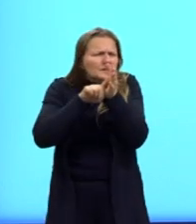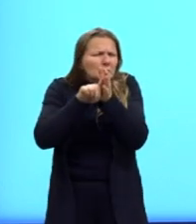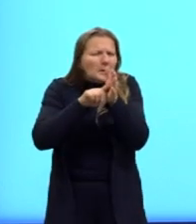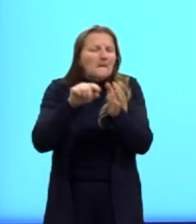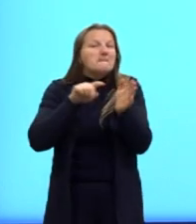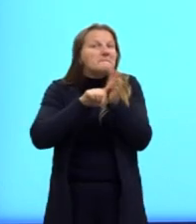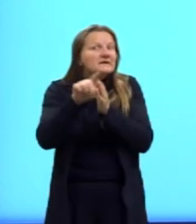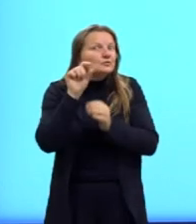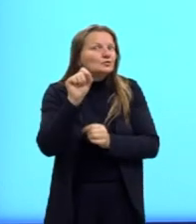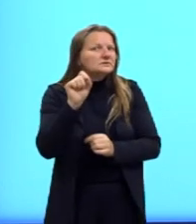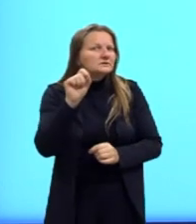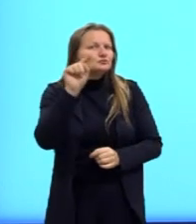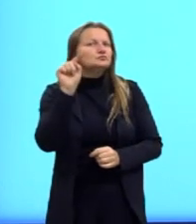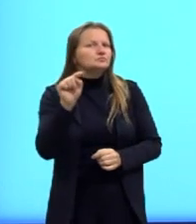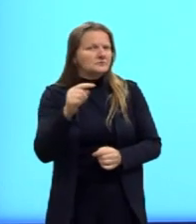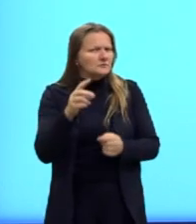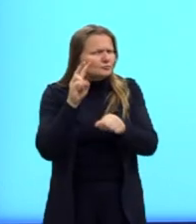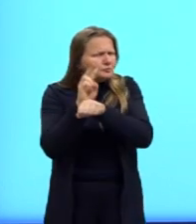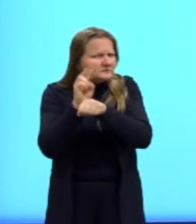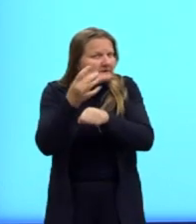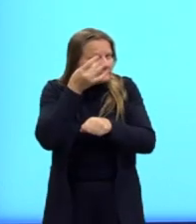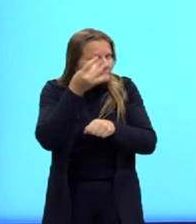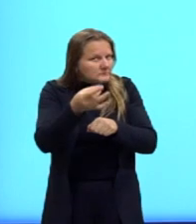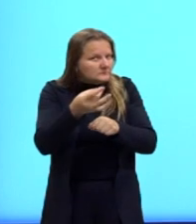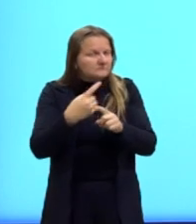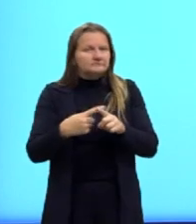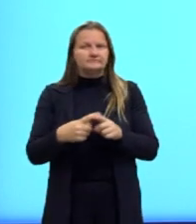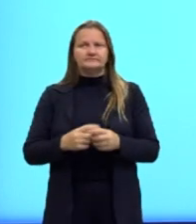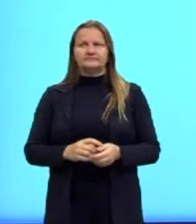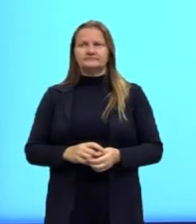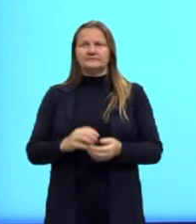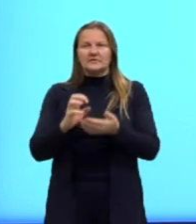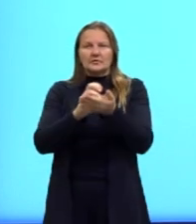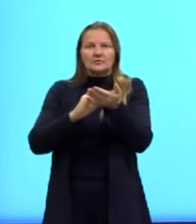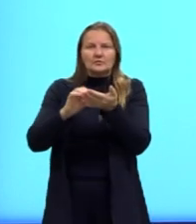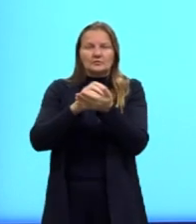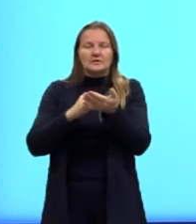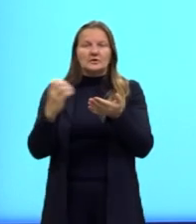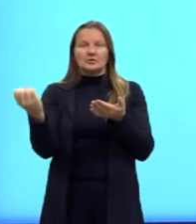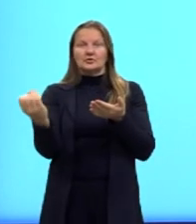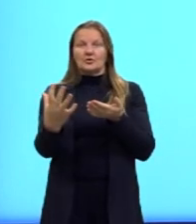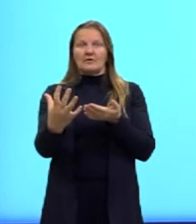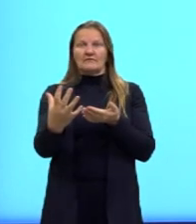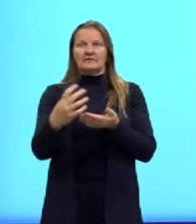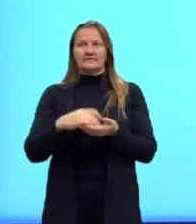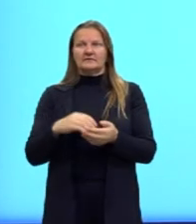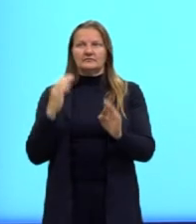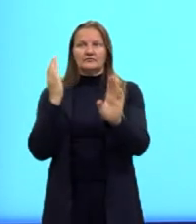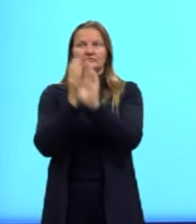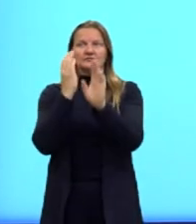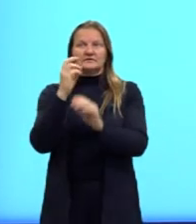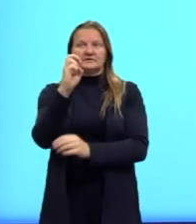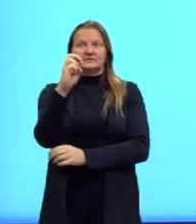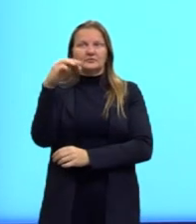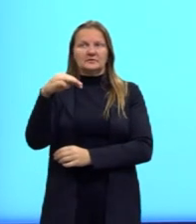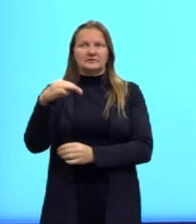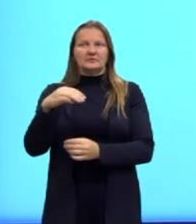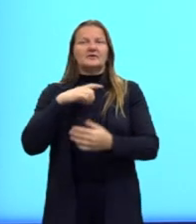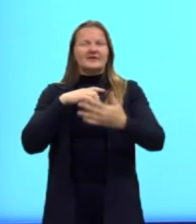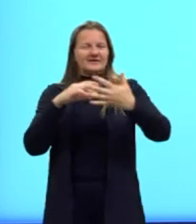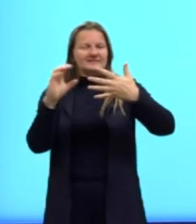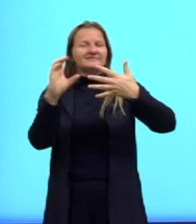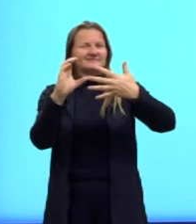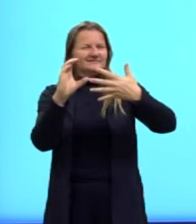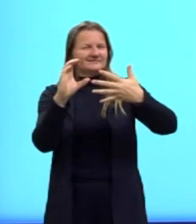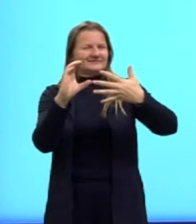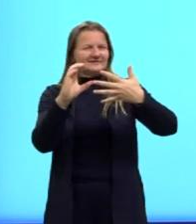Qual é a perguntinha que a gente busca resolver, tá? Por exemplo, a gente calculou a nova largura e nós chegamos em 5 metros. O que